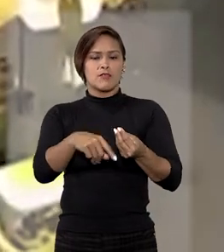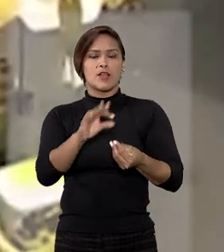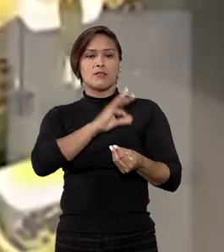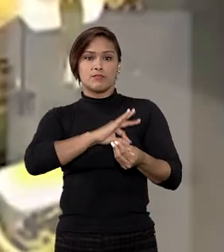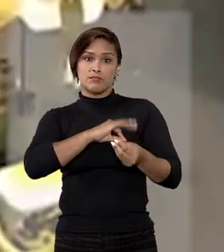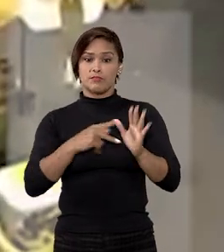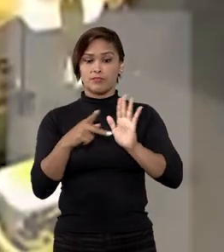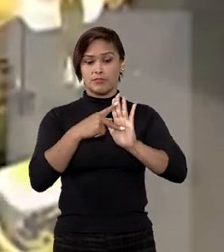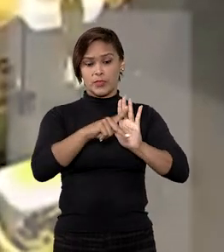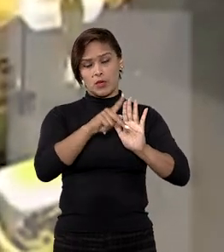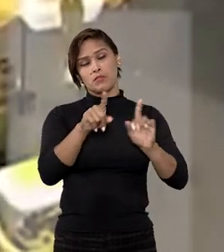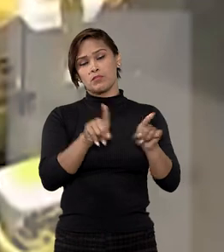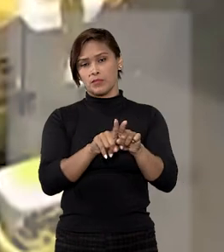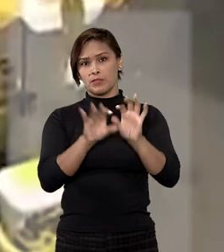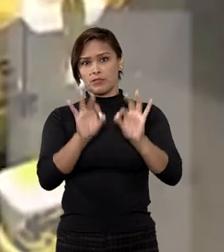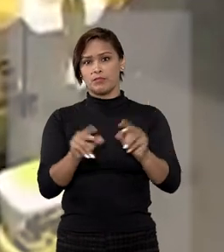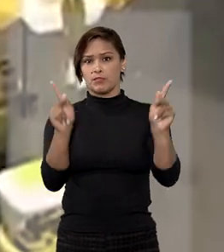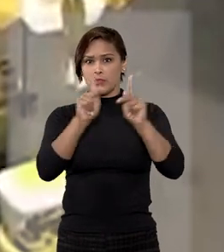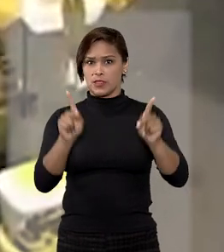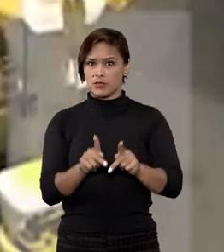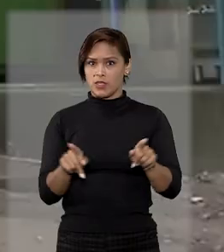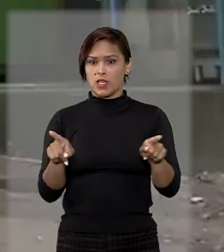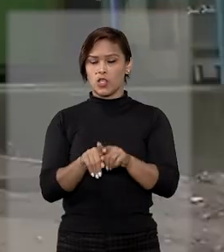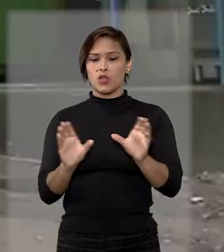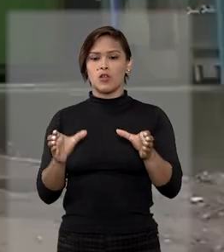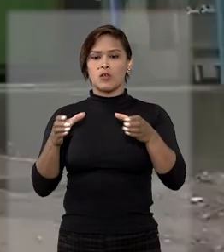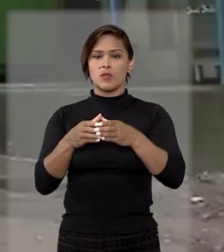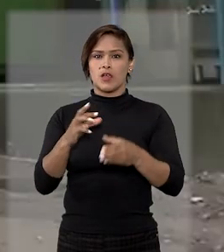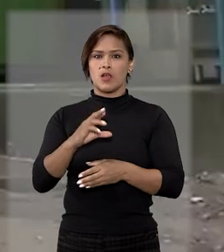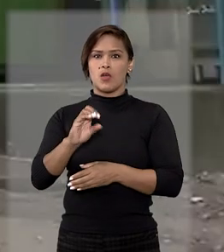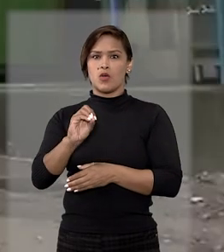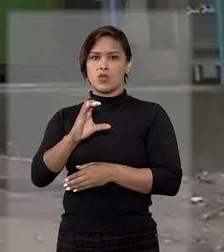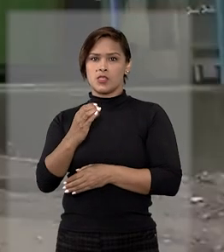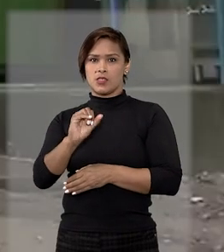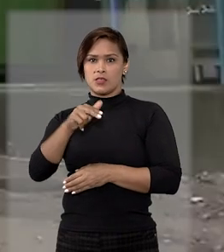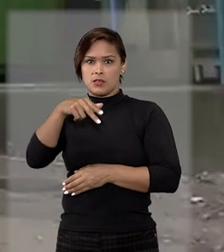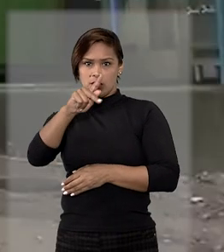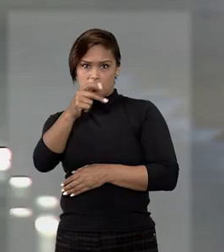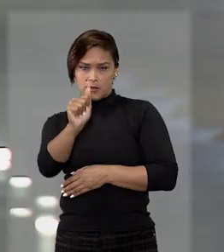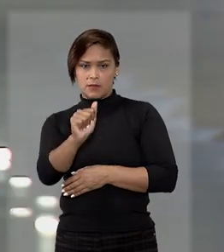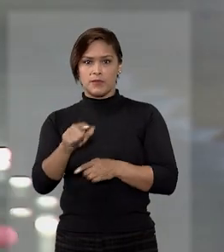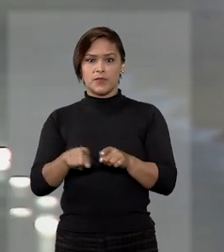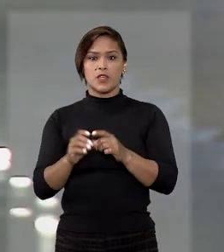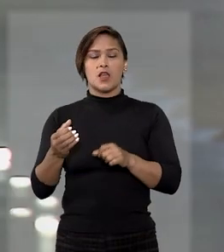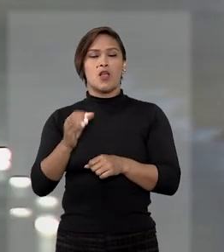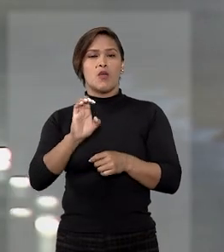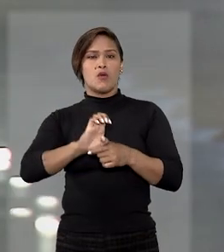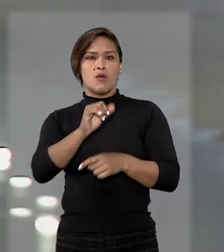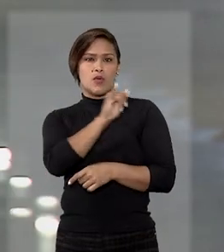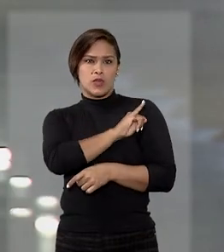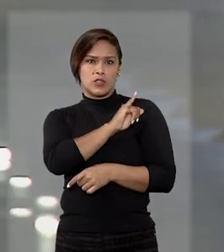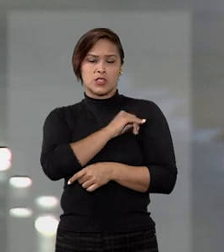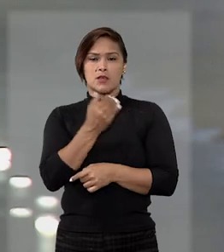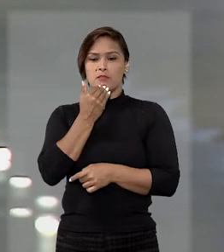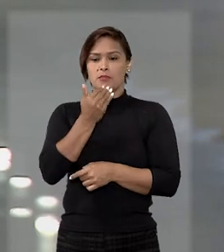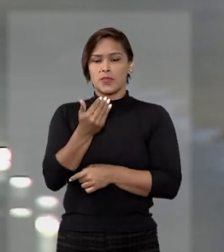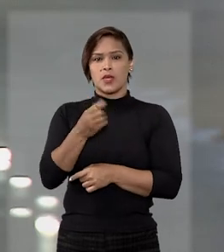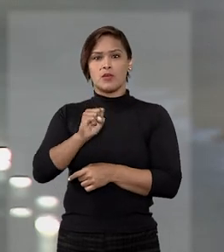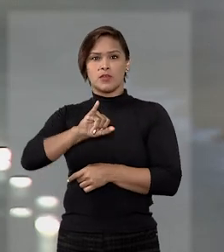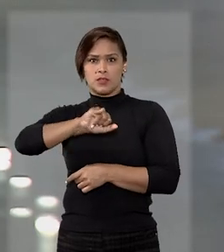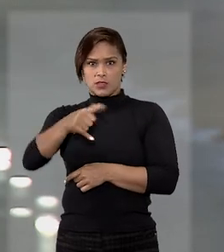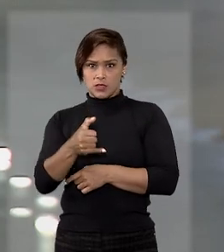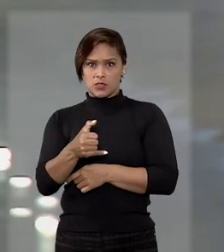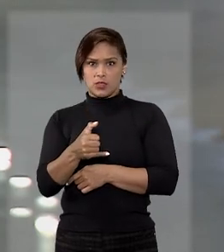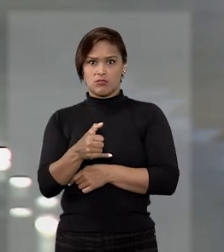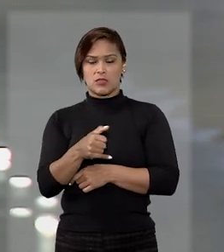para as dependências da Unidade de Polícia Pacificadora na Comunidade da Rocinha. O Estado do Rio de Janeiro recorreu